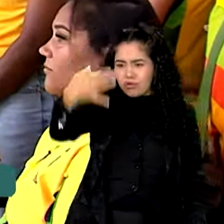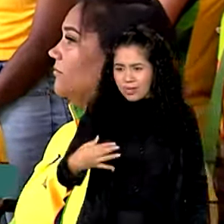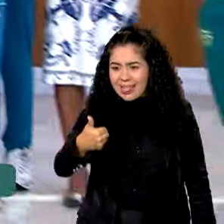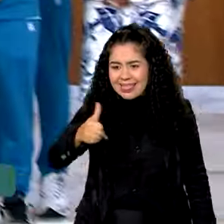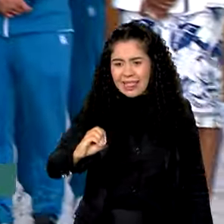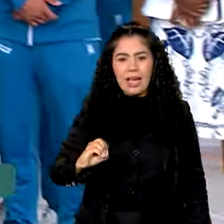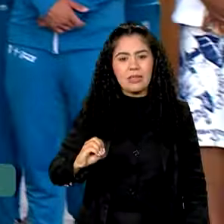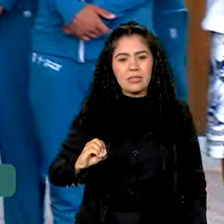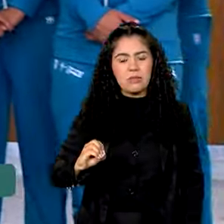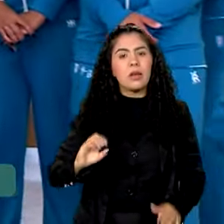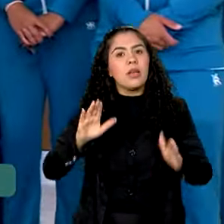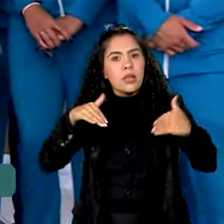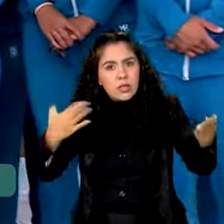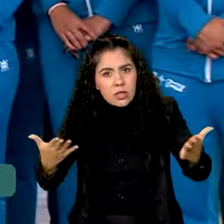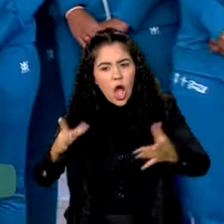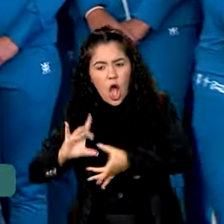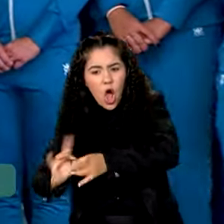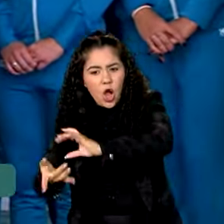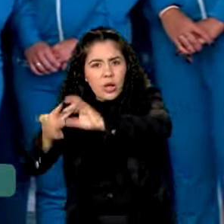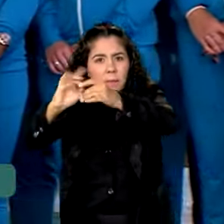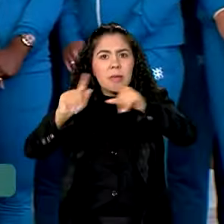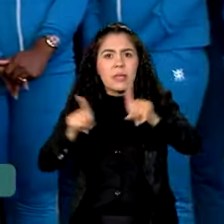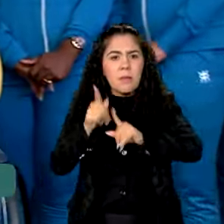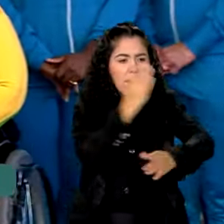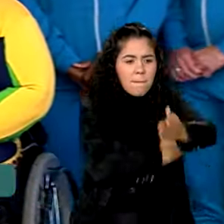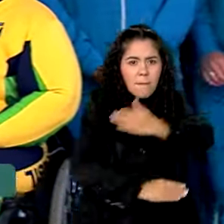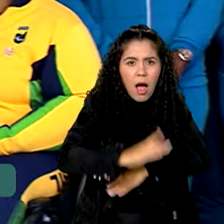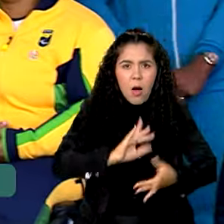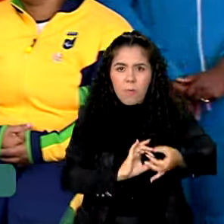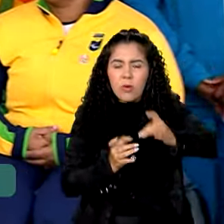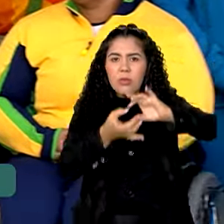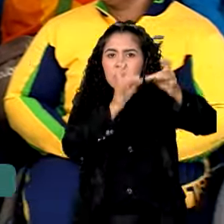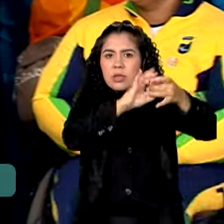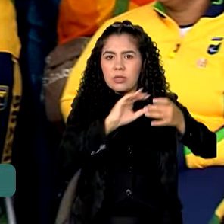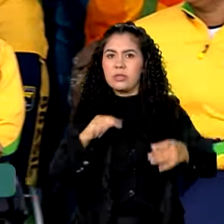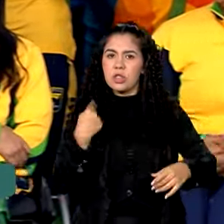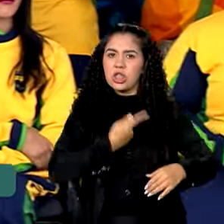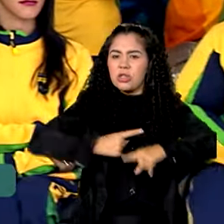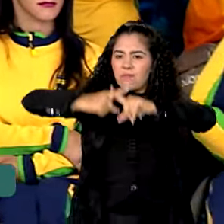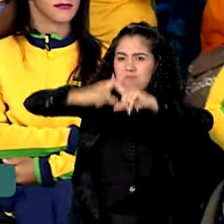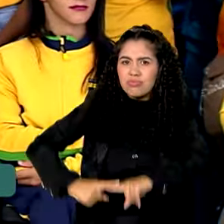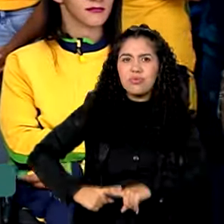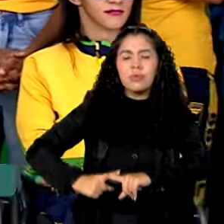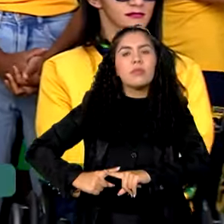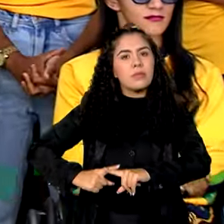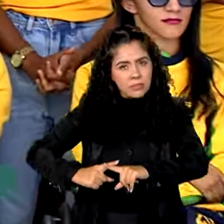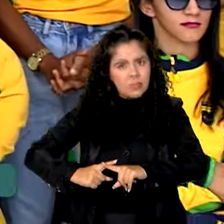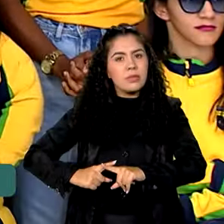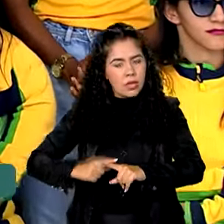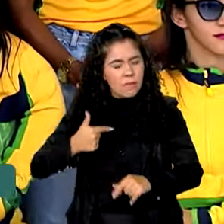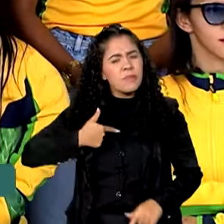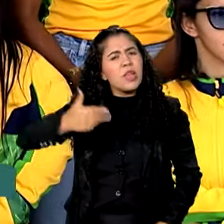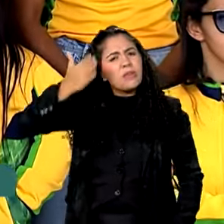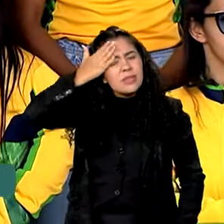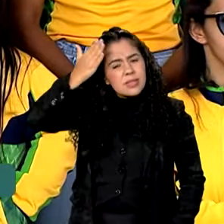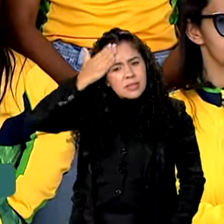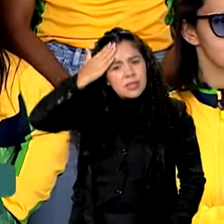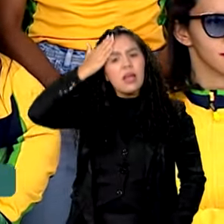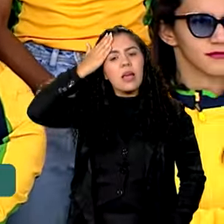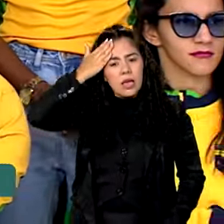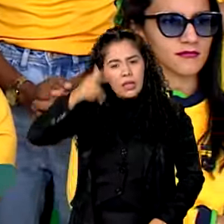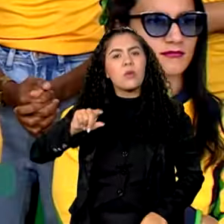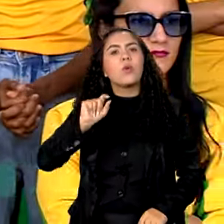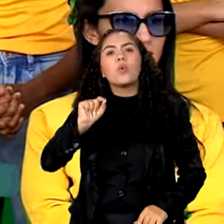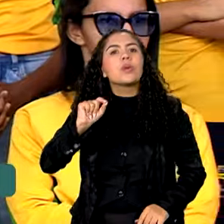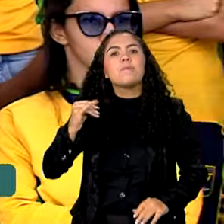Olimpíadas e nas Paralimpíadas a gente não esteja disputando entre os mais importantes. E eu sei o que significou